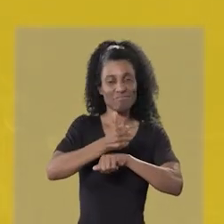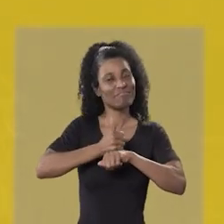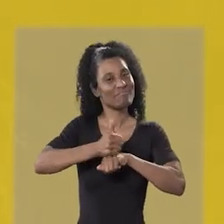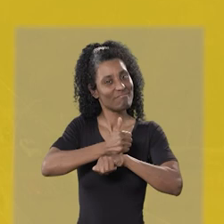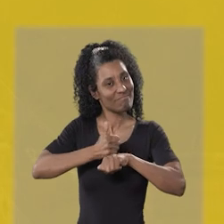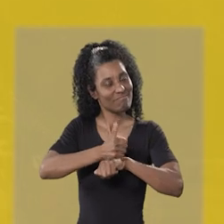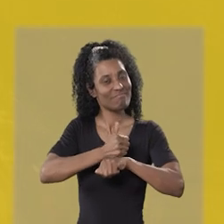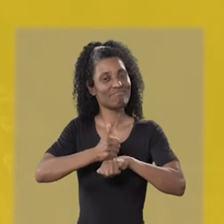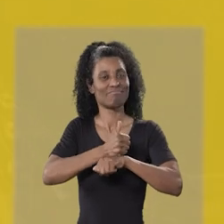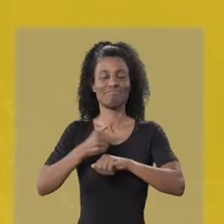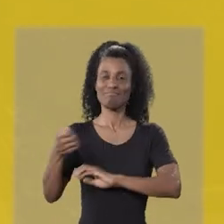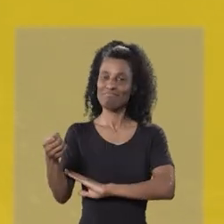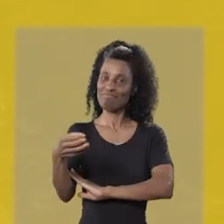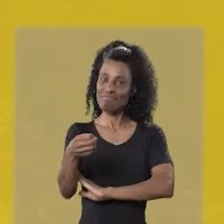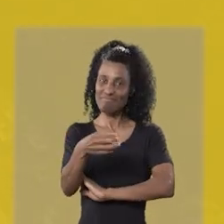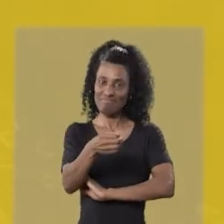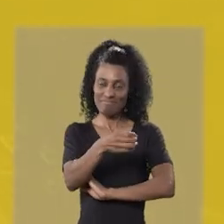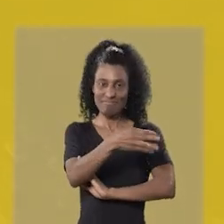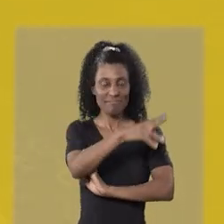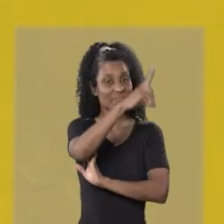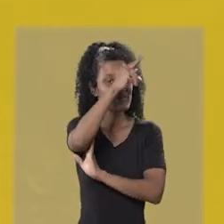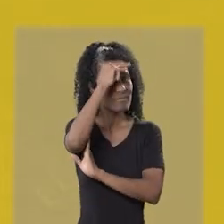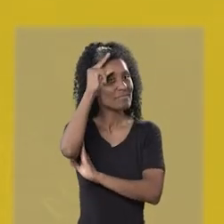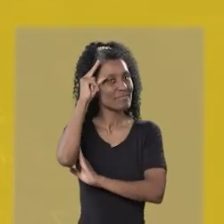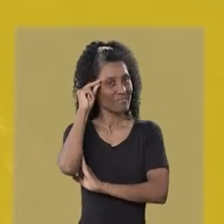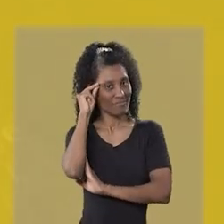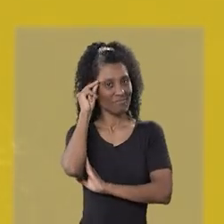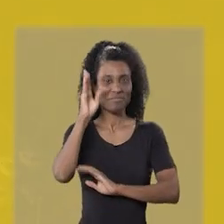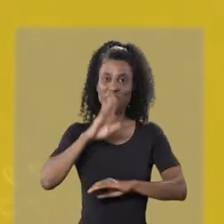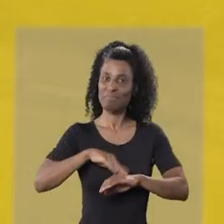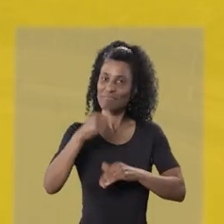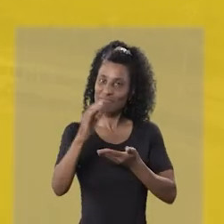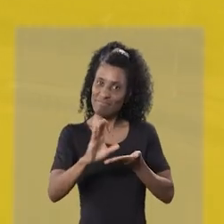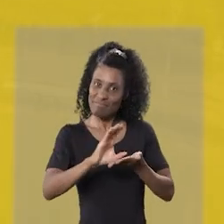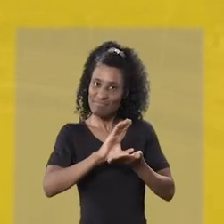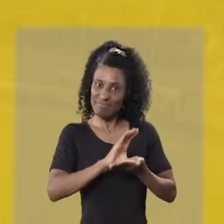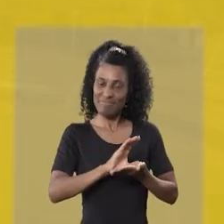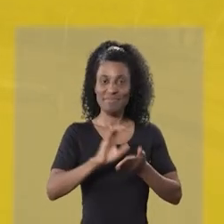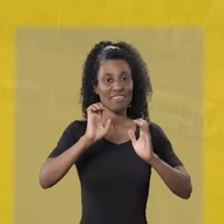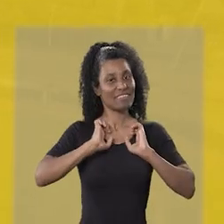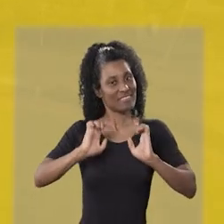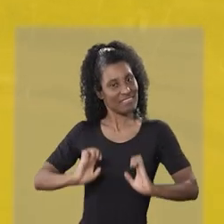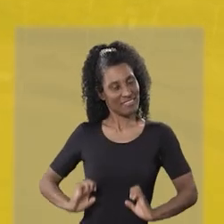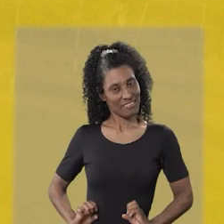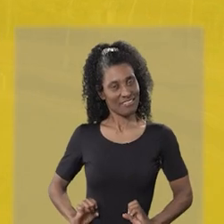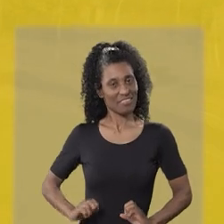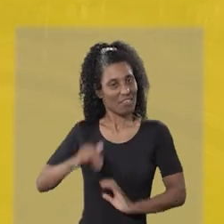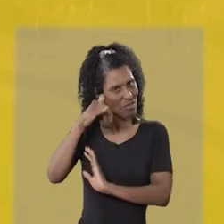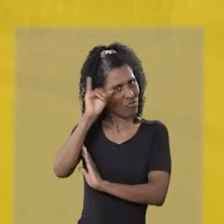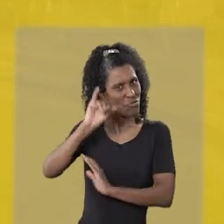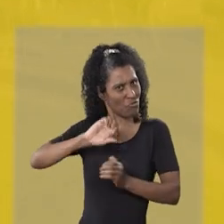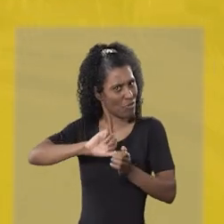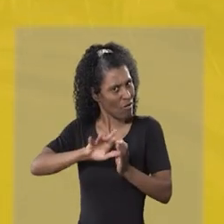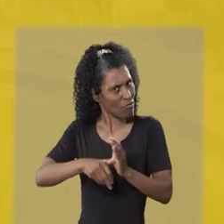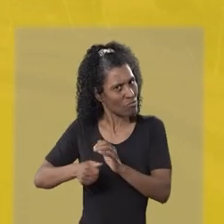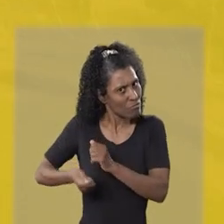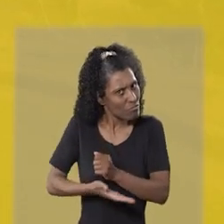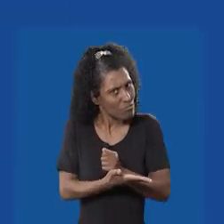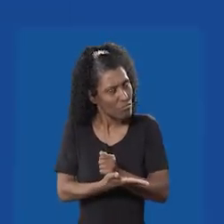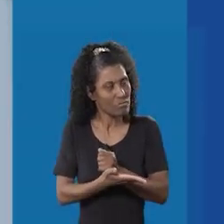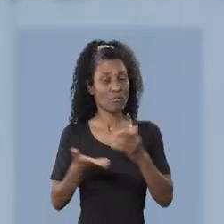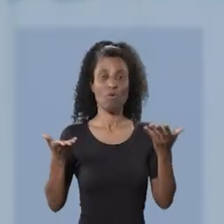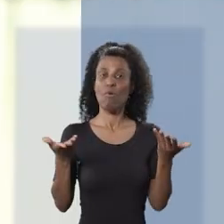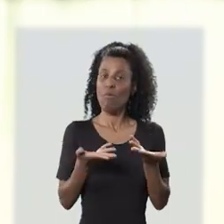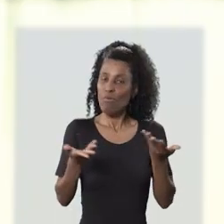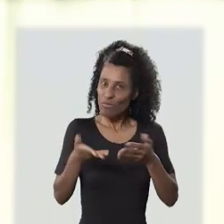ensino profissionalizante e inovação. Municípios, mais recursos. Ética, combate à corrupção. Bom,